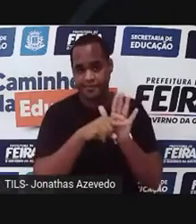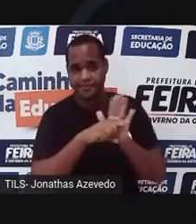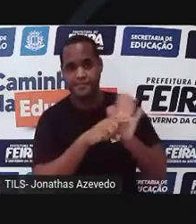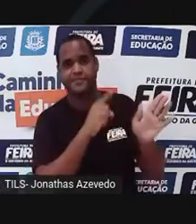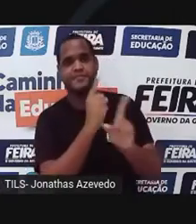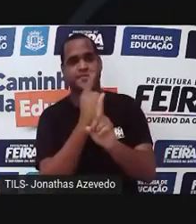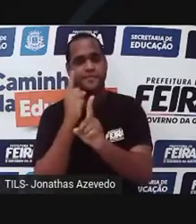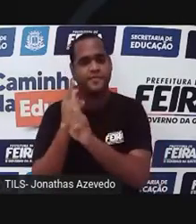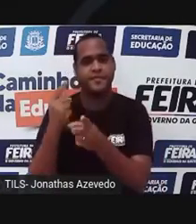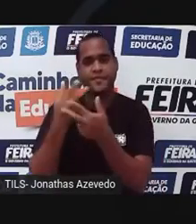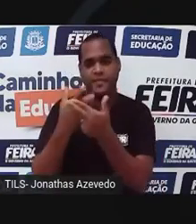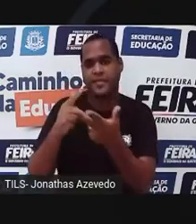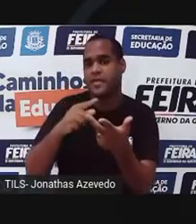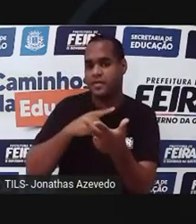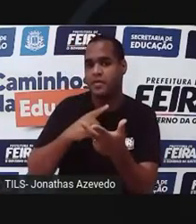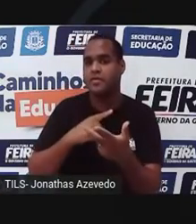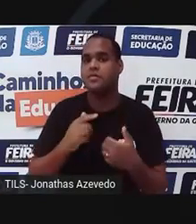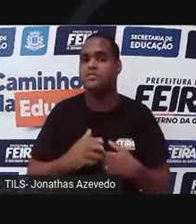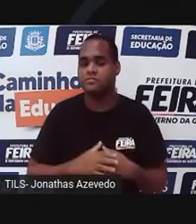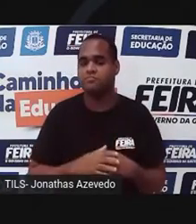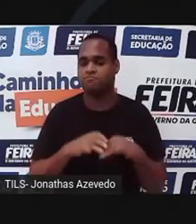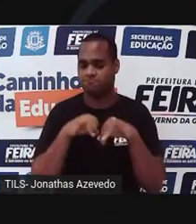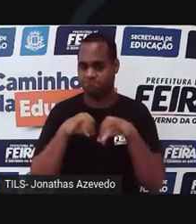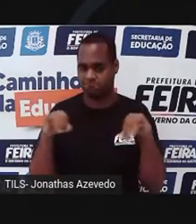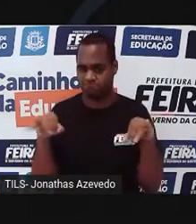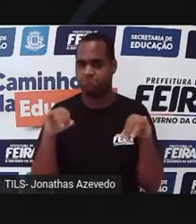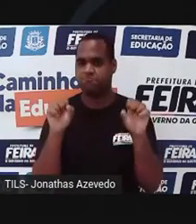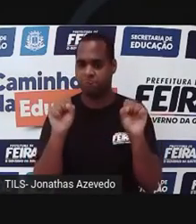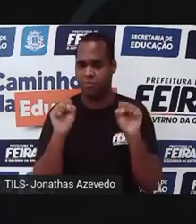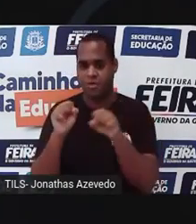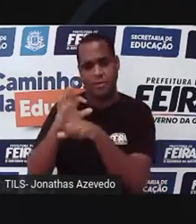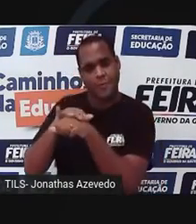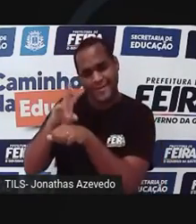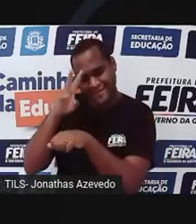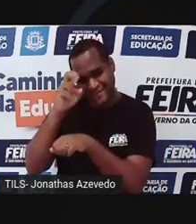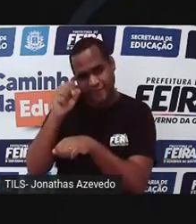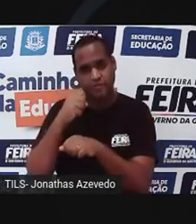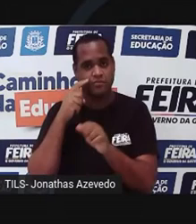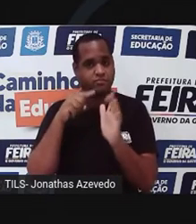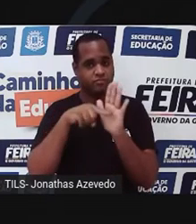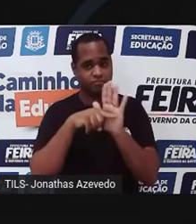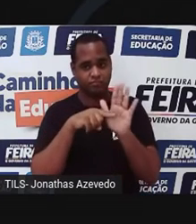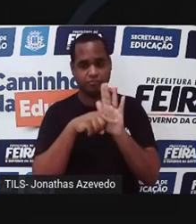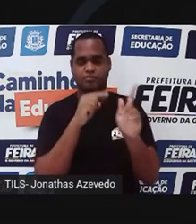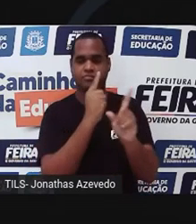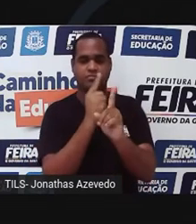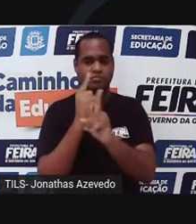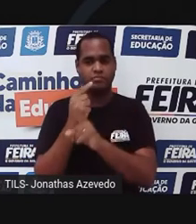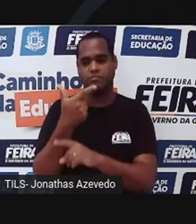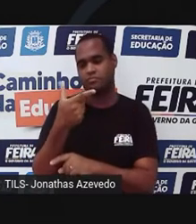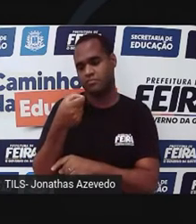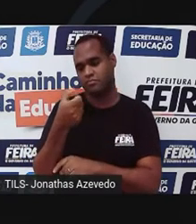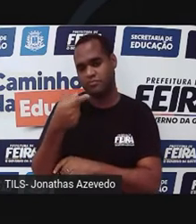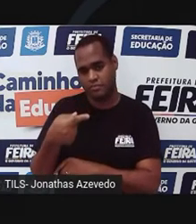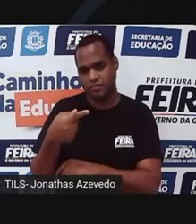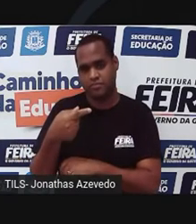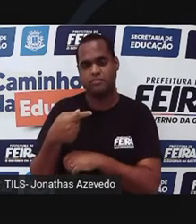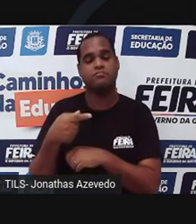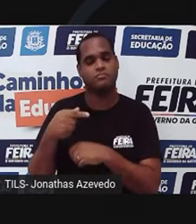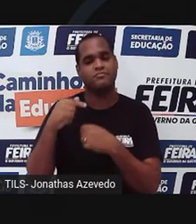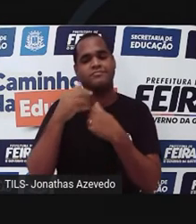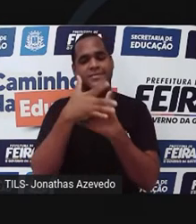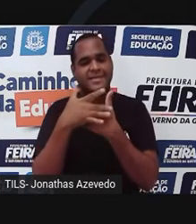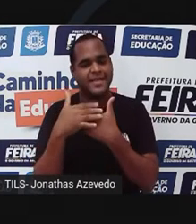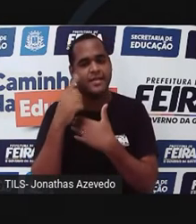foram os rumores. Notícias sobre possíveis doenças raras foram investigadas em 207 cidades. Na metade